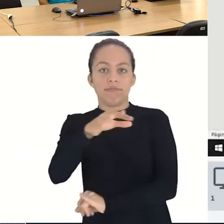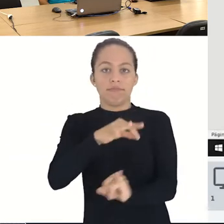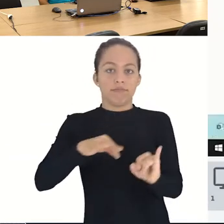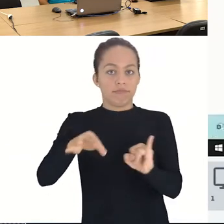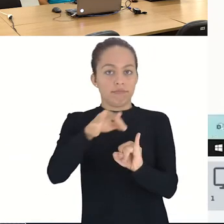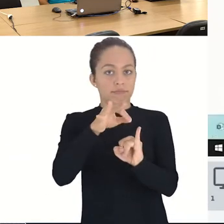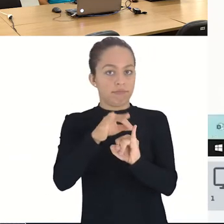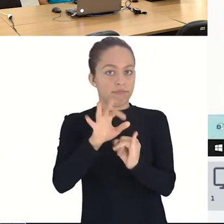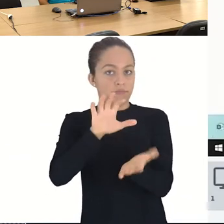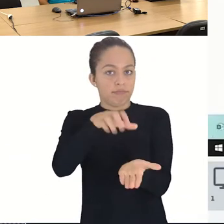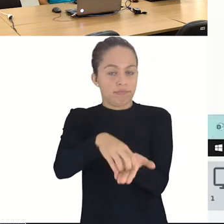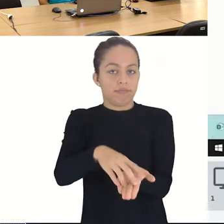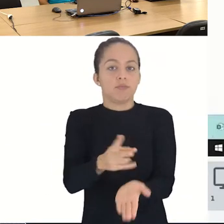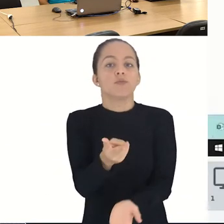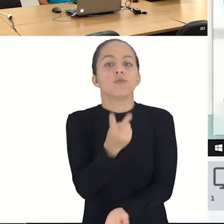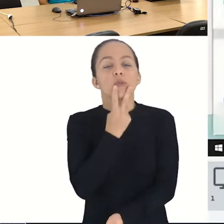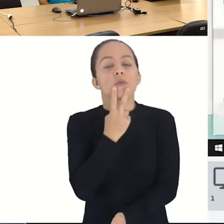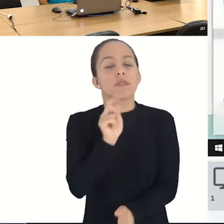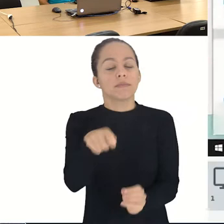Campus Vitória.